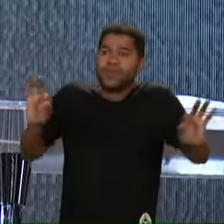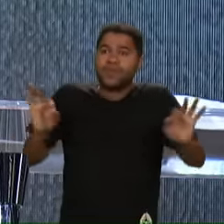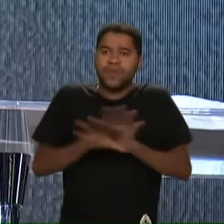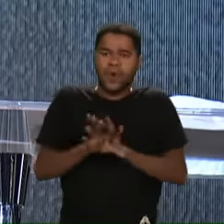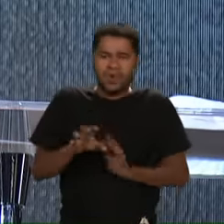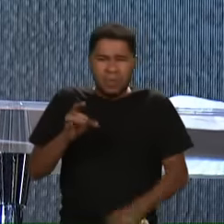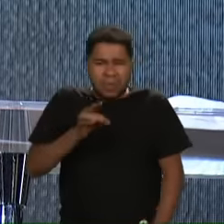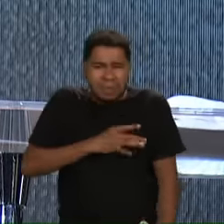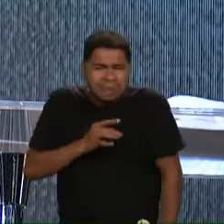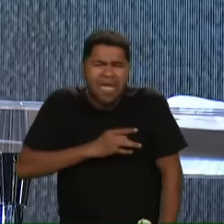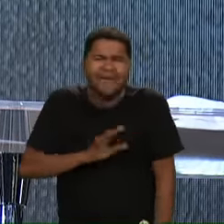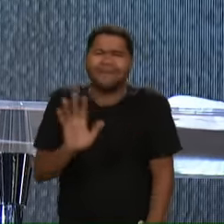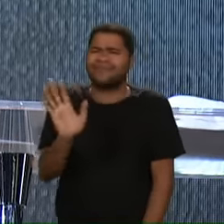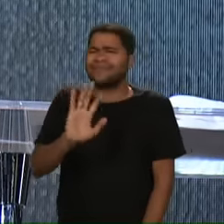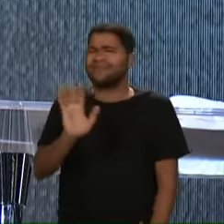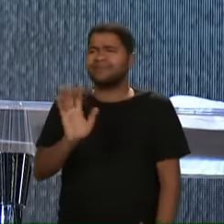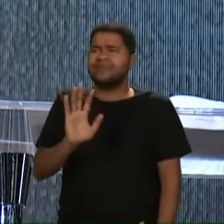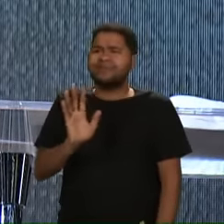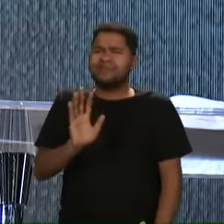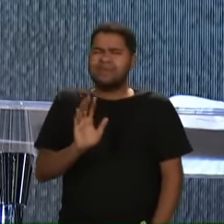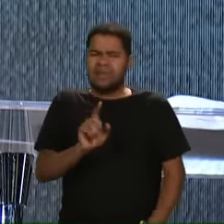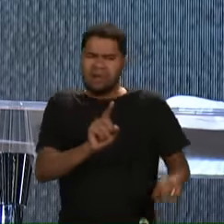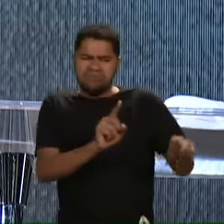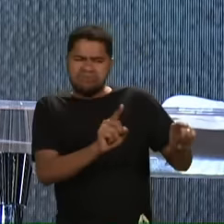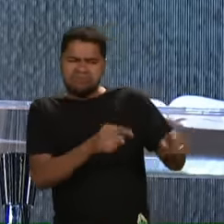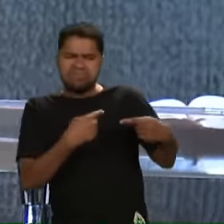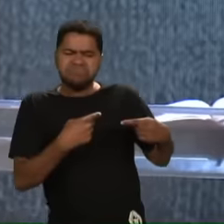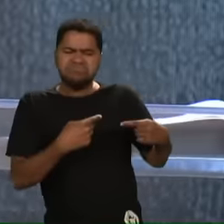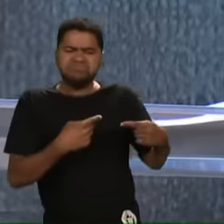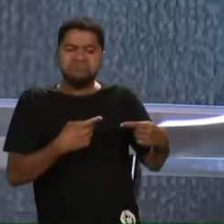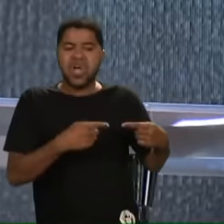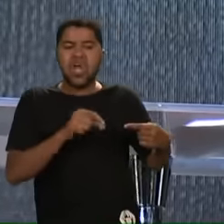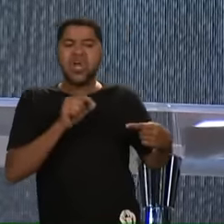temerei Quem me poderá Fazer o homem